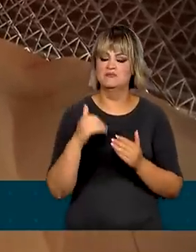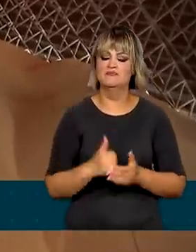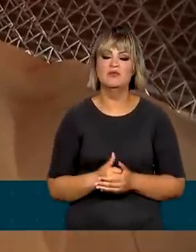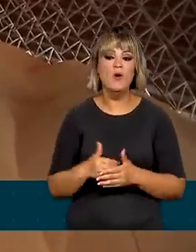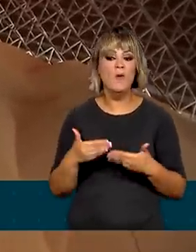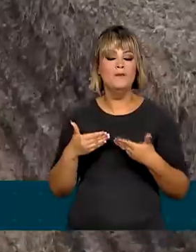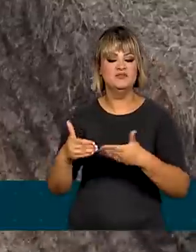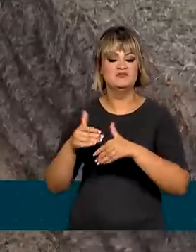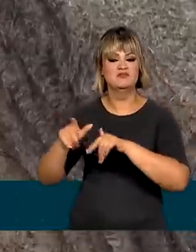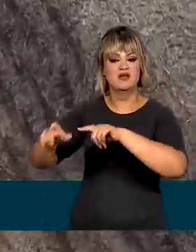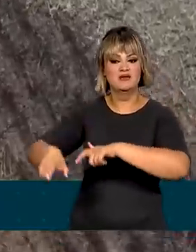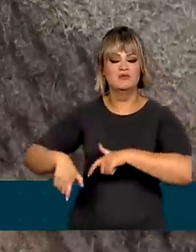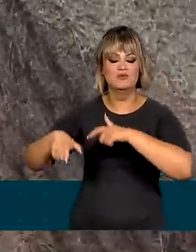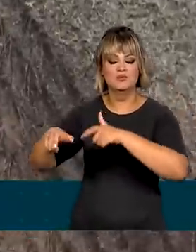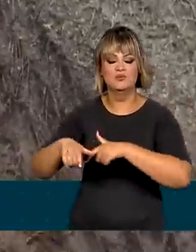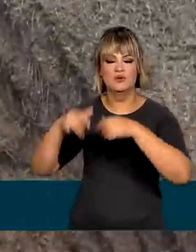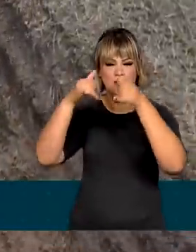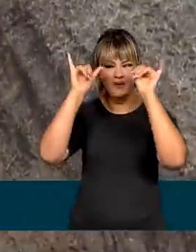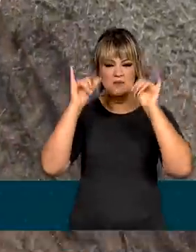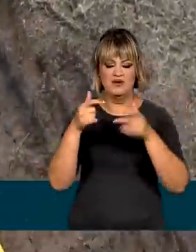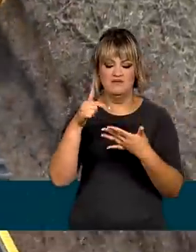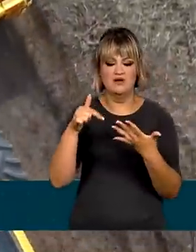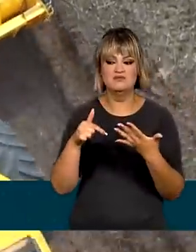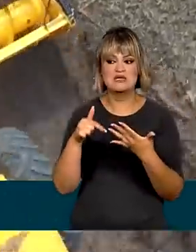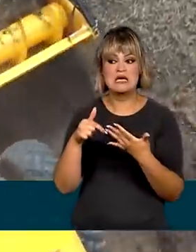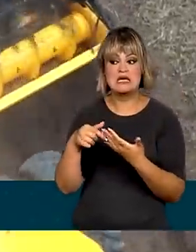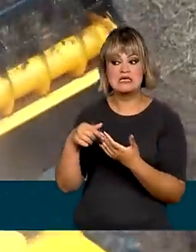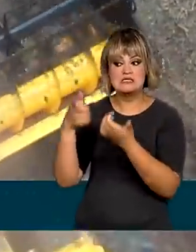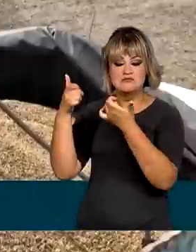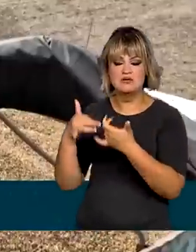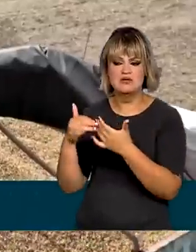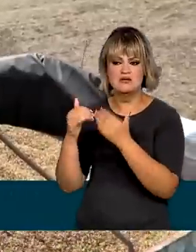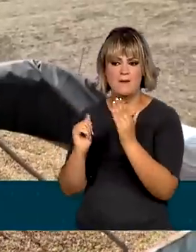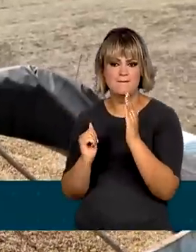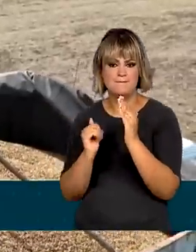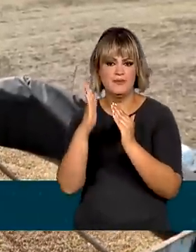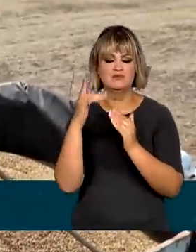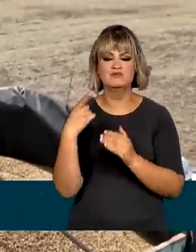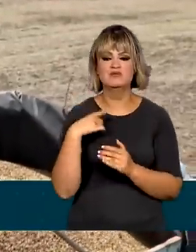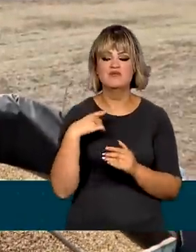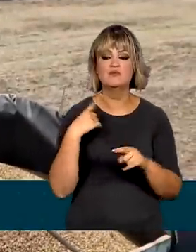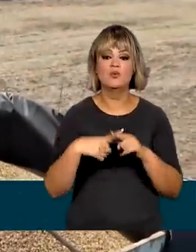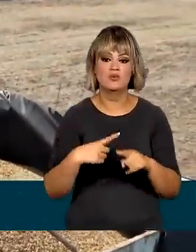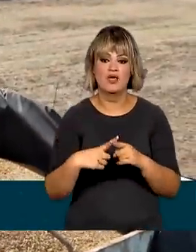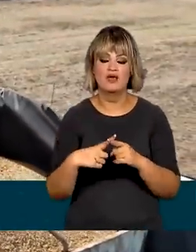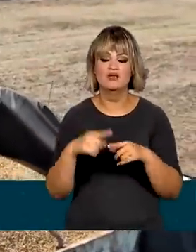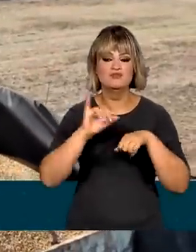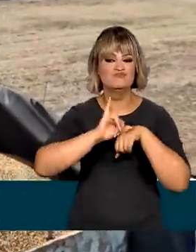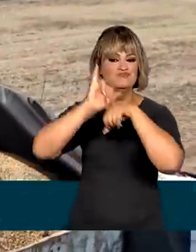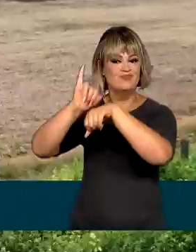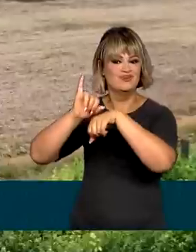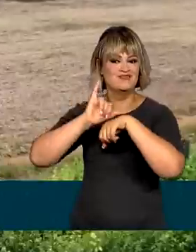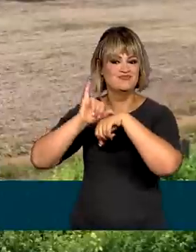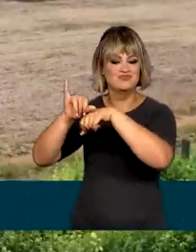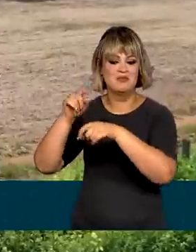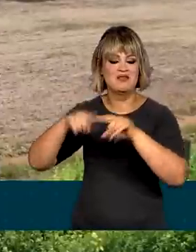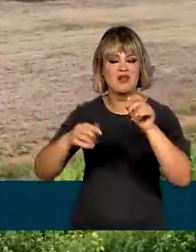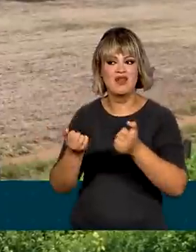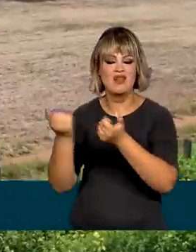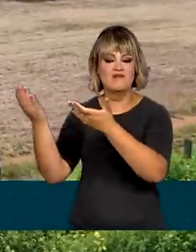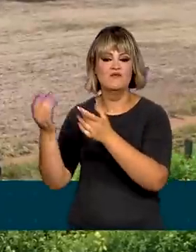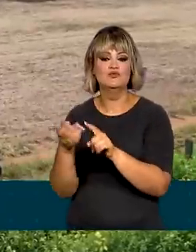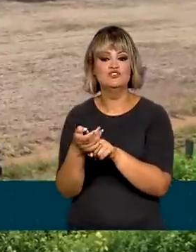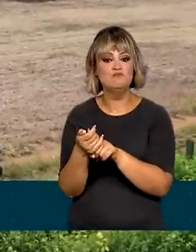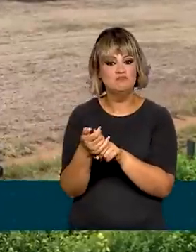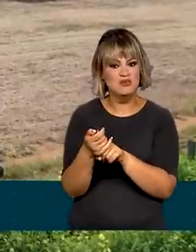Pecuária e Abastecimento, dois fatores levaram a esse resultado. Um deles é o aumento das exportações, principalmente de